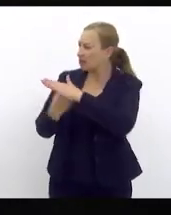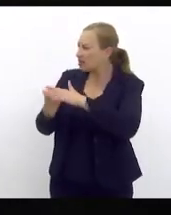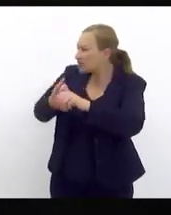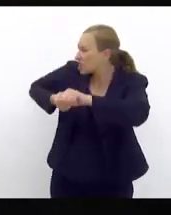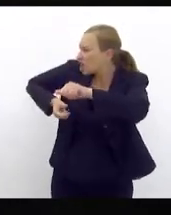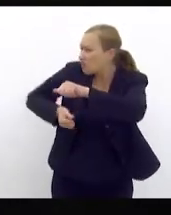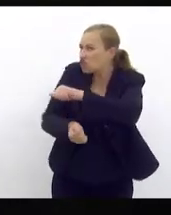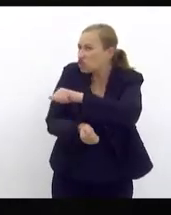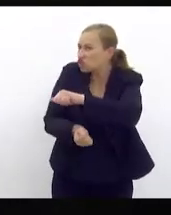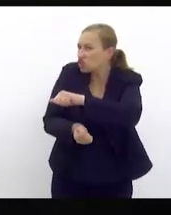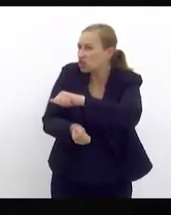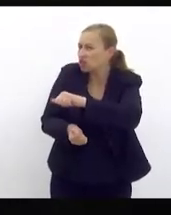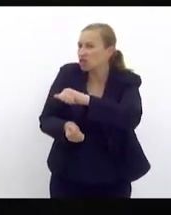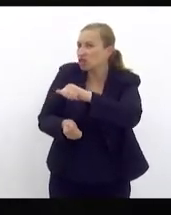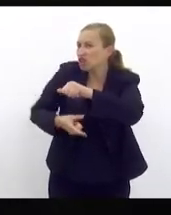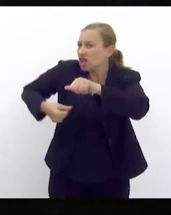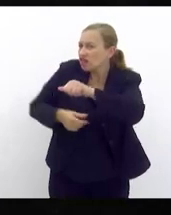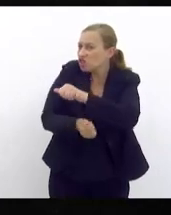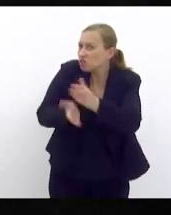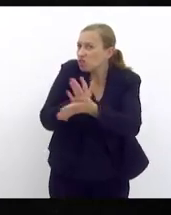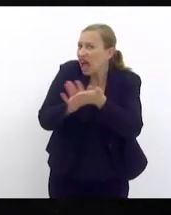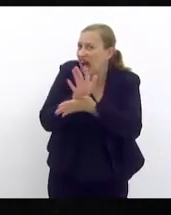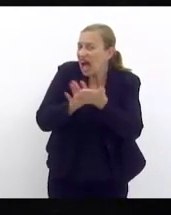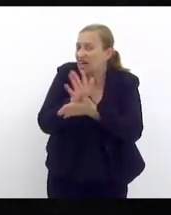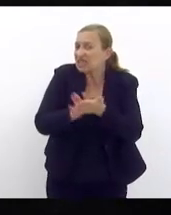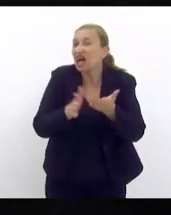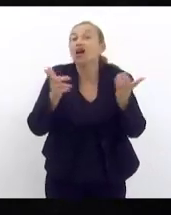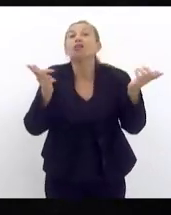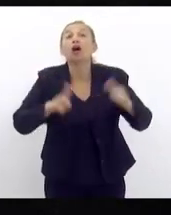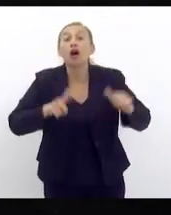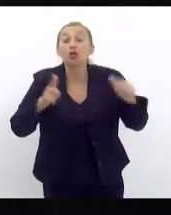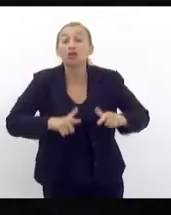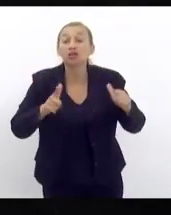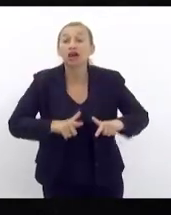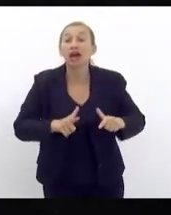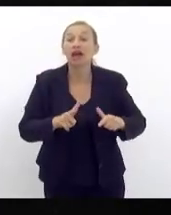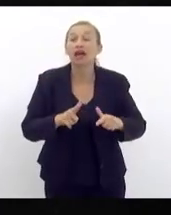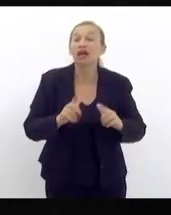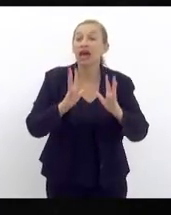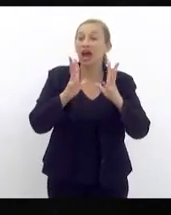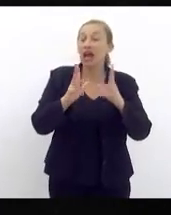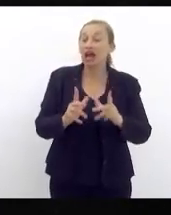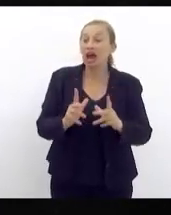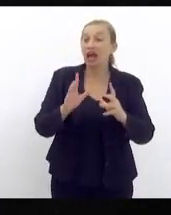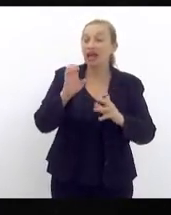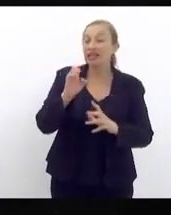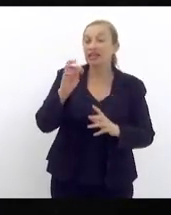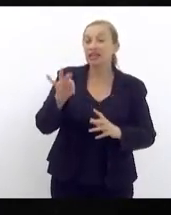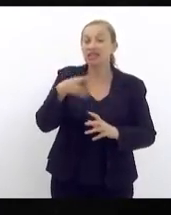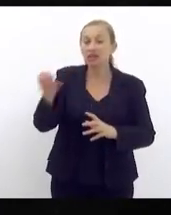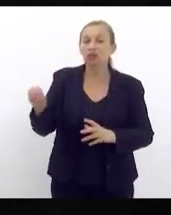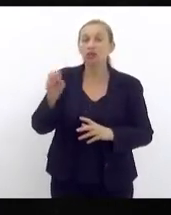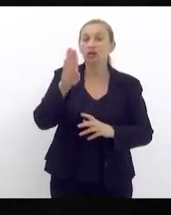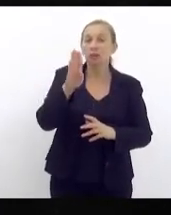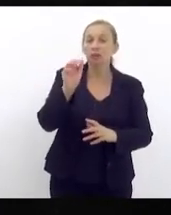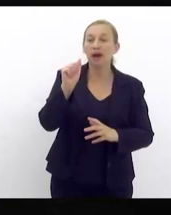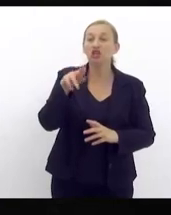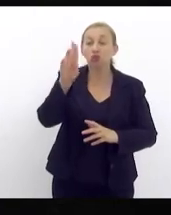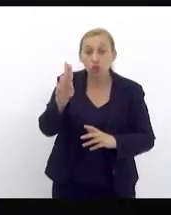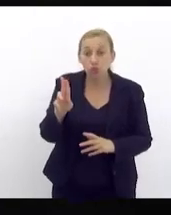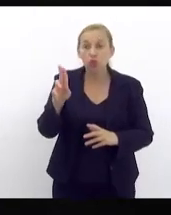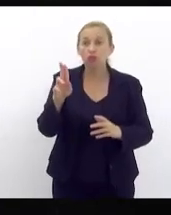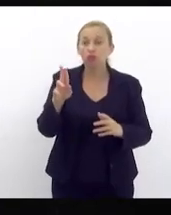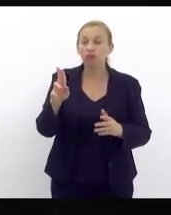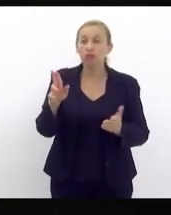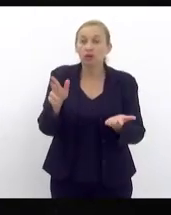não investiu nada cadê a ampliação da estação do Guandu não saiu do papel a população do Rio de Janeiro